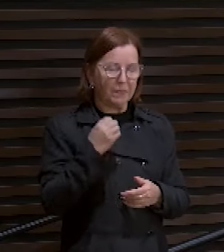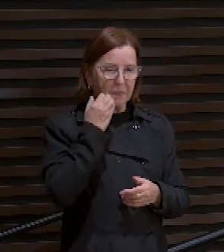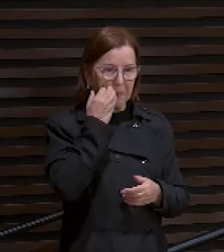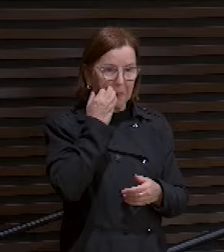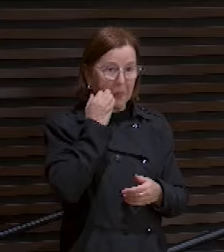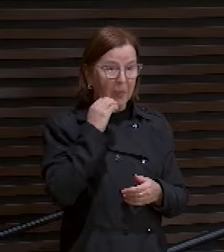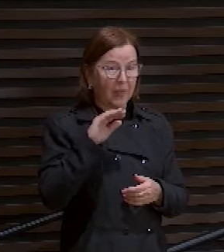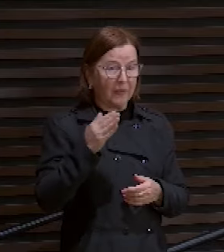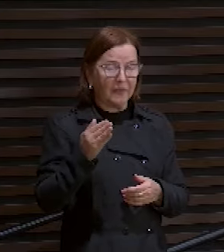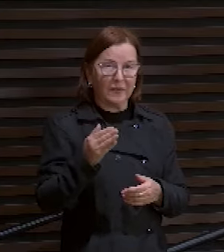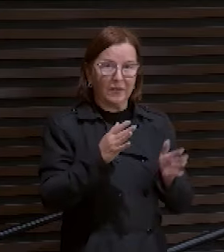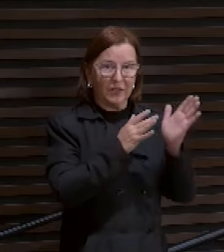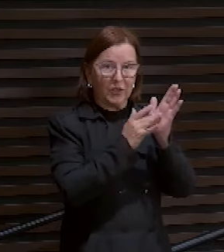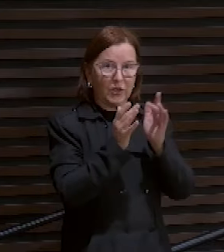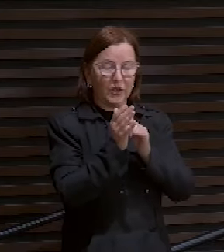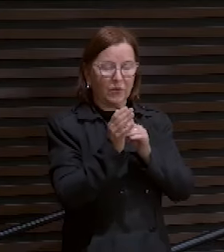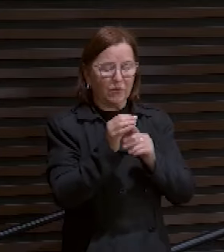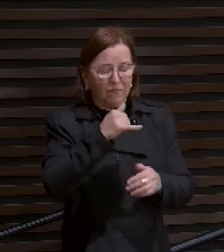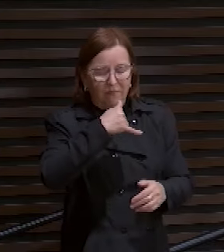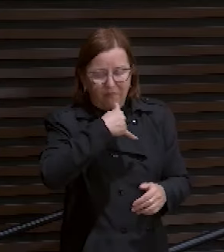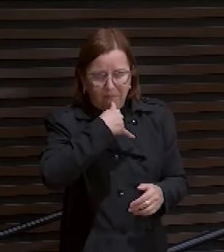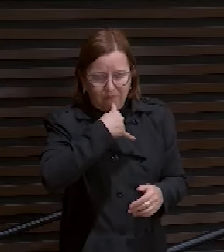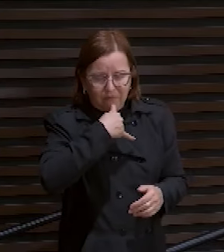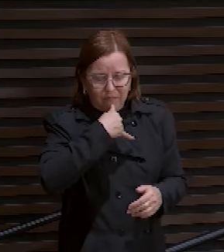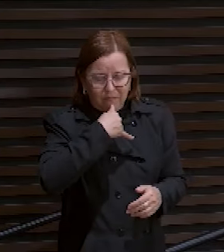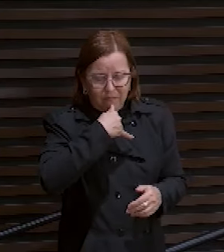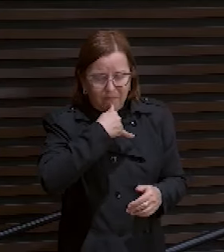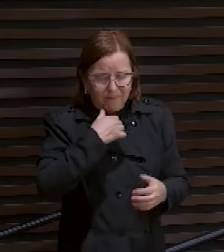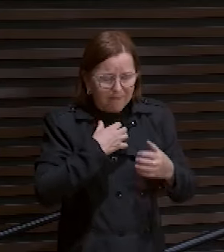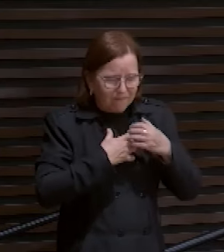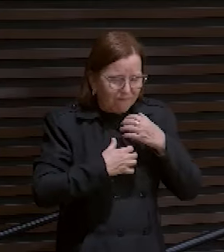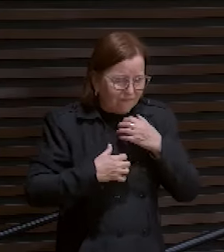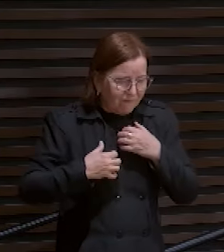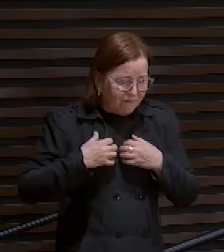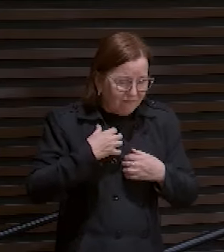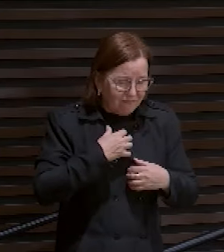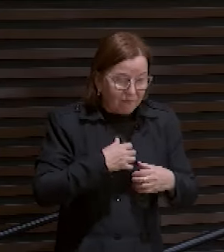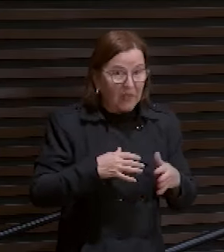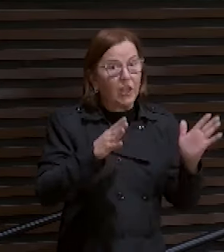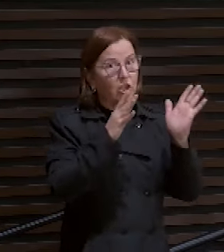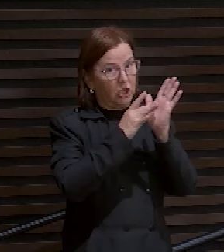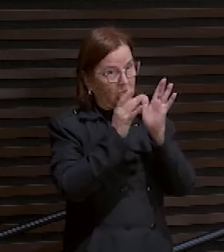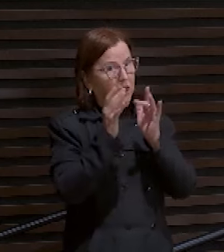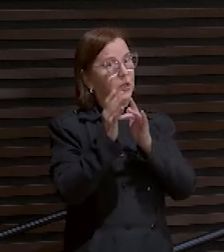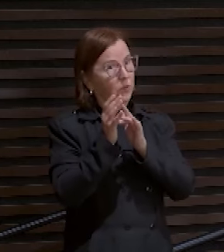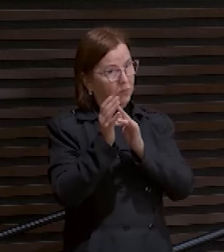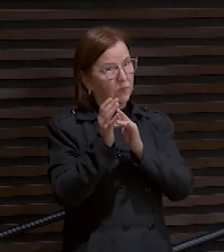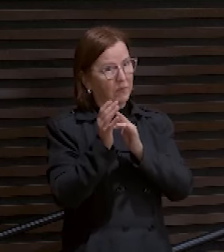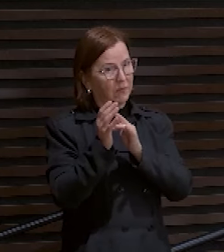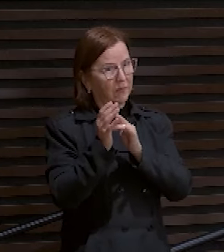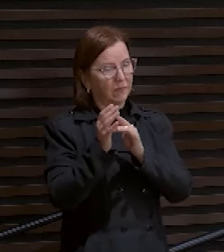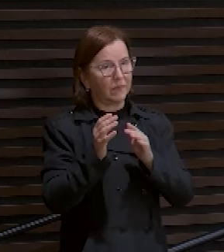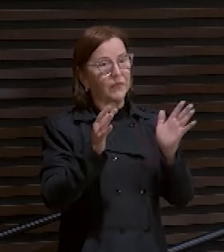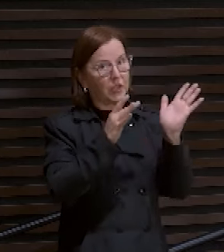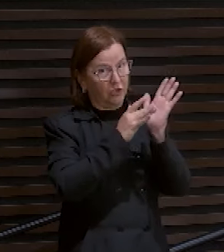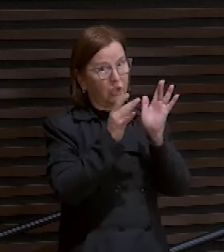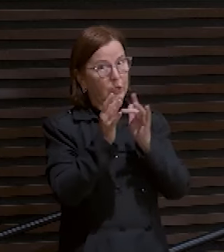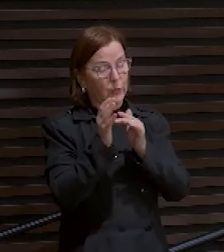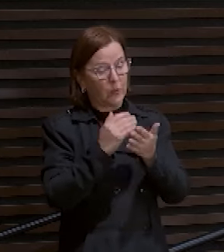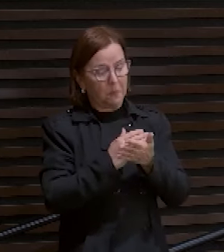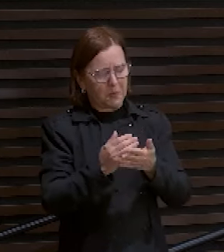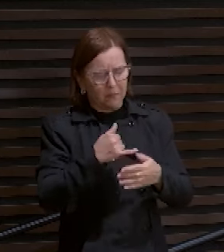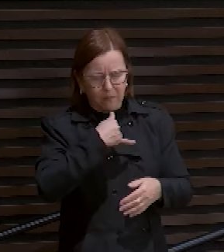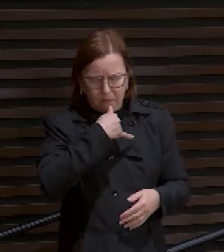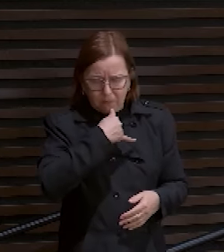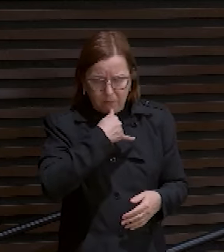Então ele começou a entristecer-se e a angustiar-se. Jesus, tá? Jesus começou a